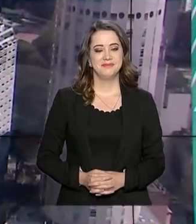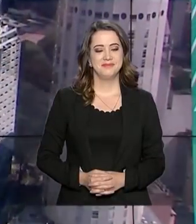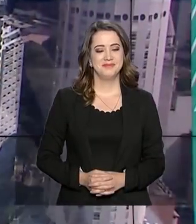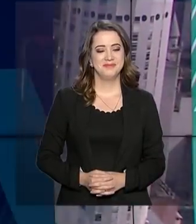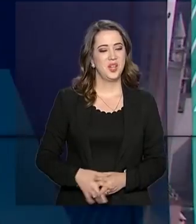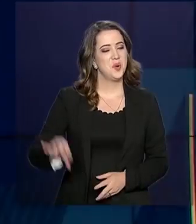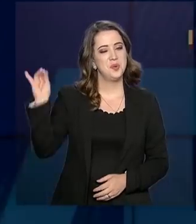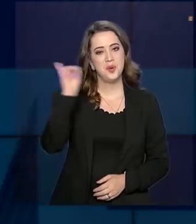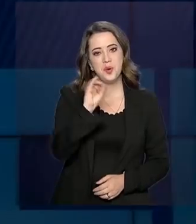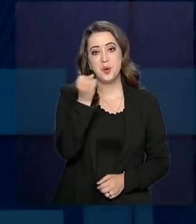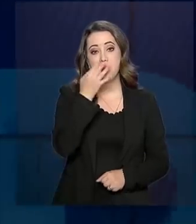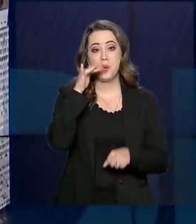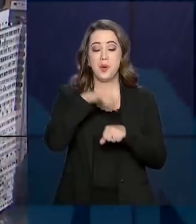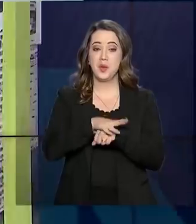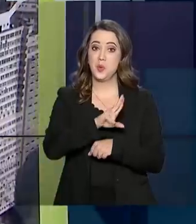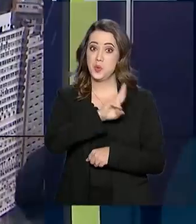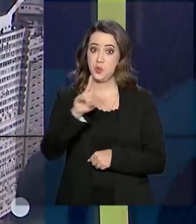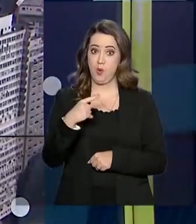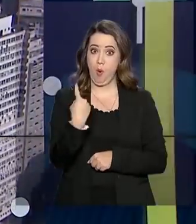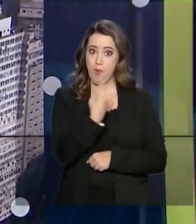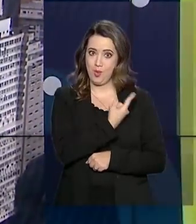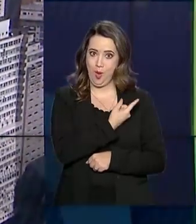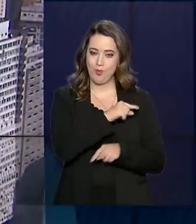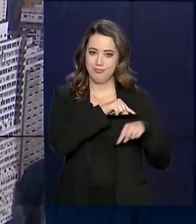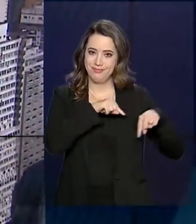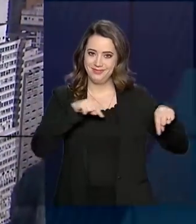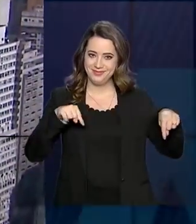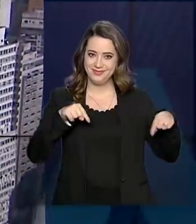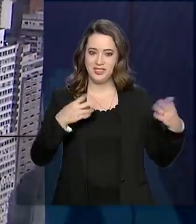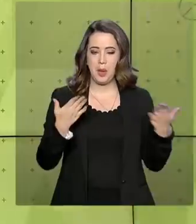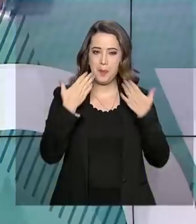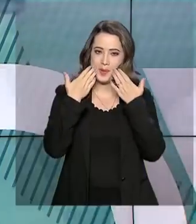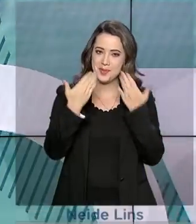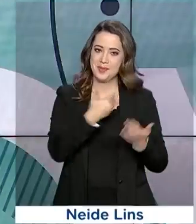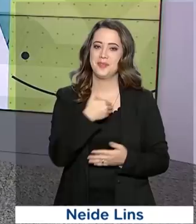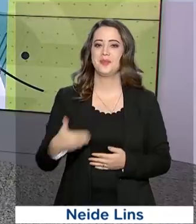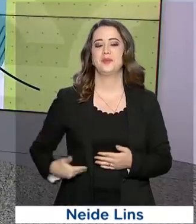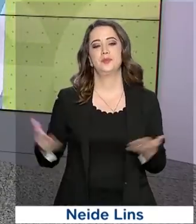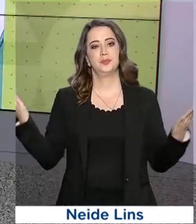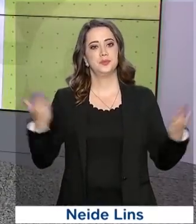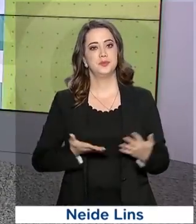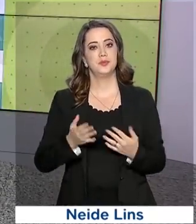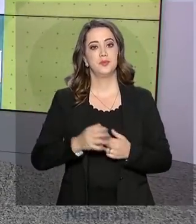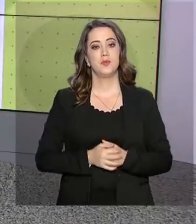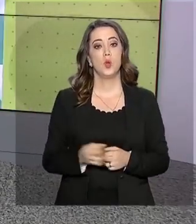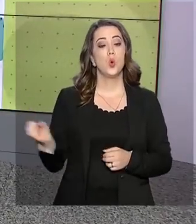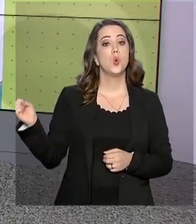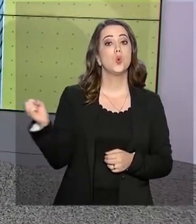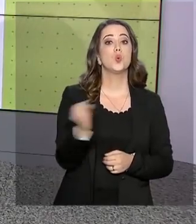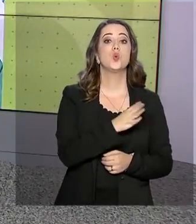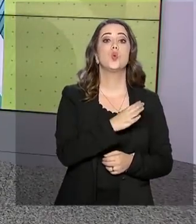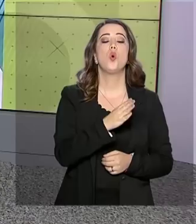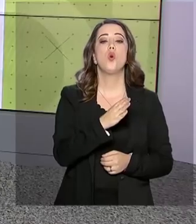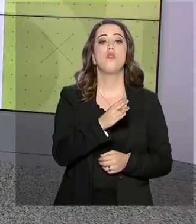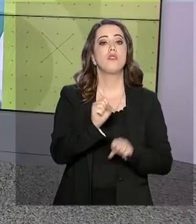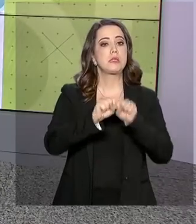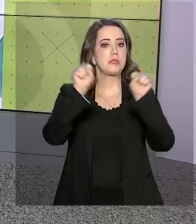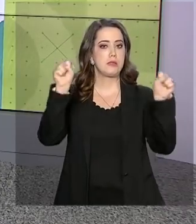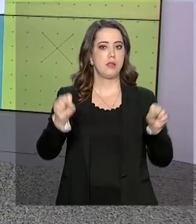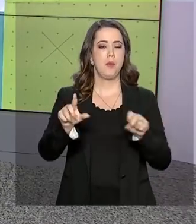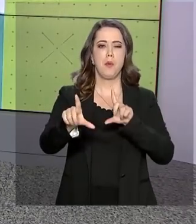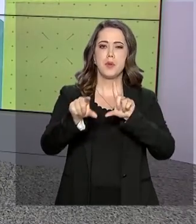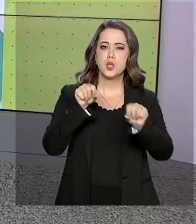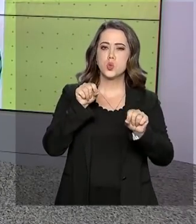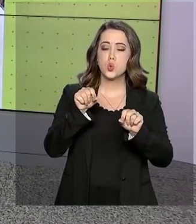Olá, boa noite. Eu sou Roberto Camargo e estamos no ar com o Governo Agora. Um novo sistema para nomeação de